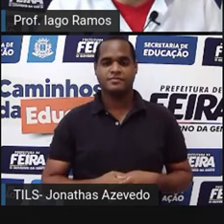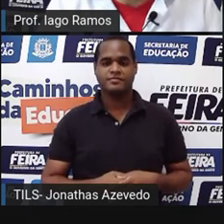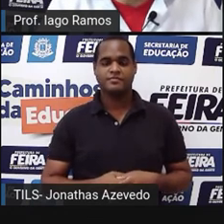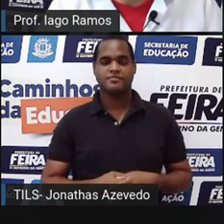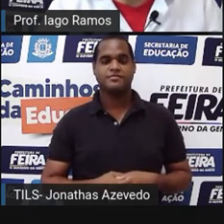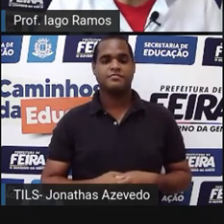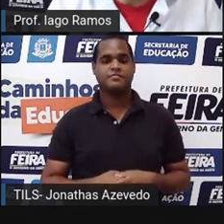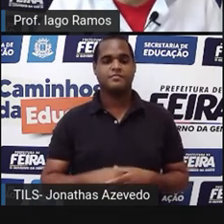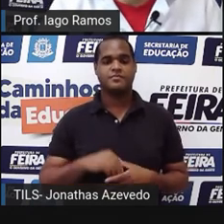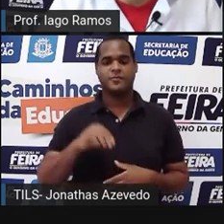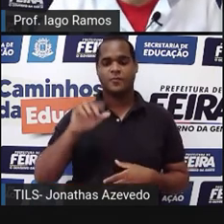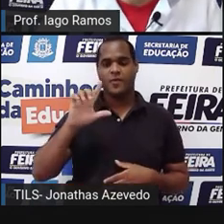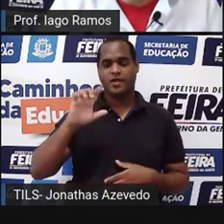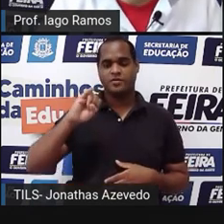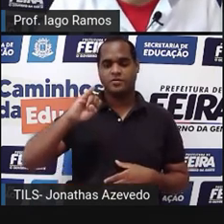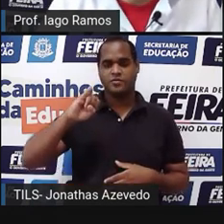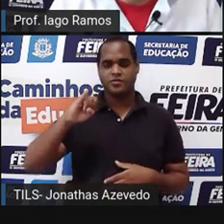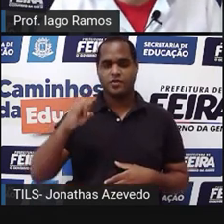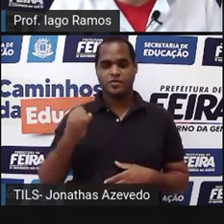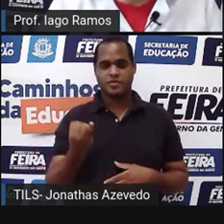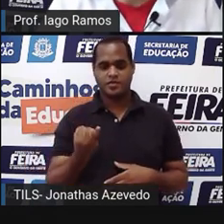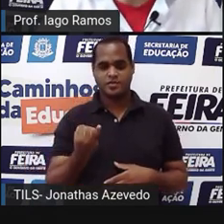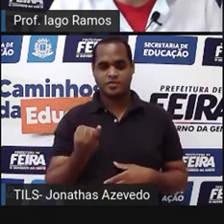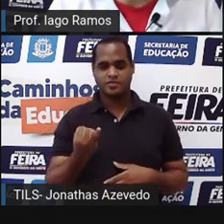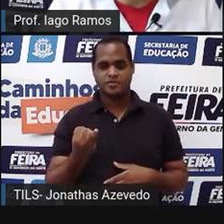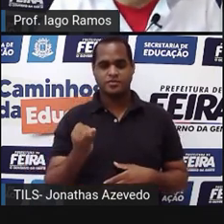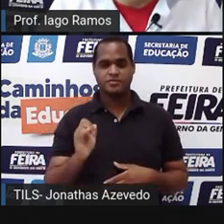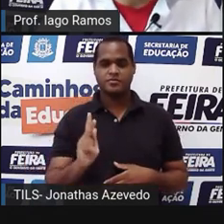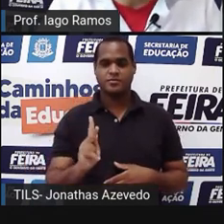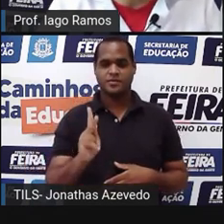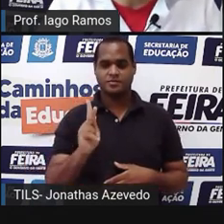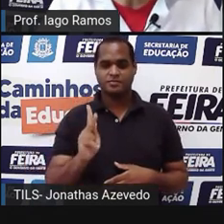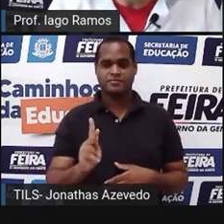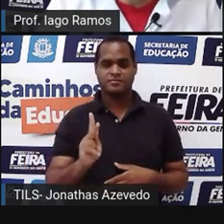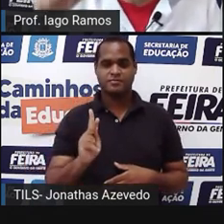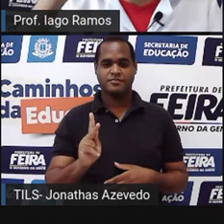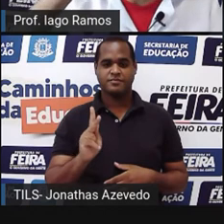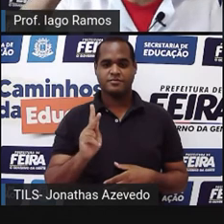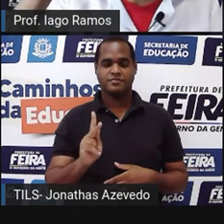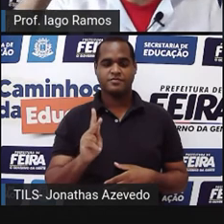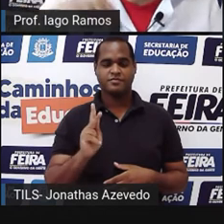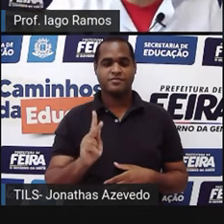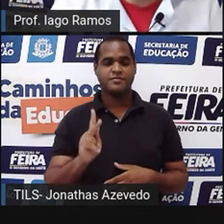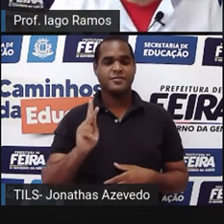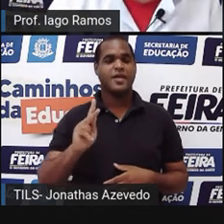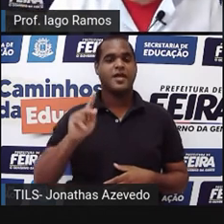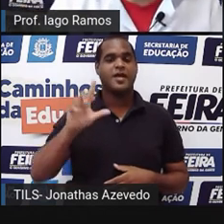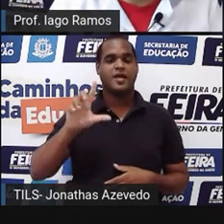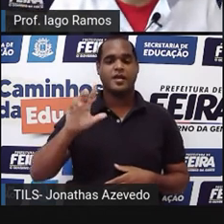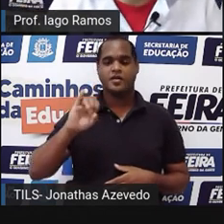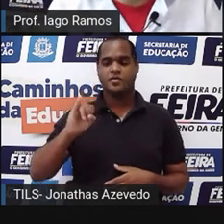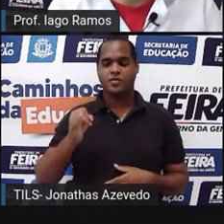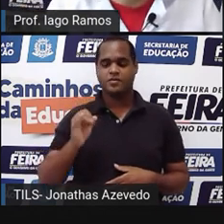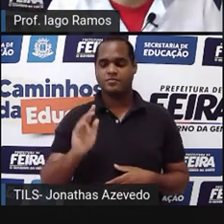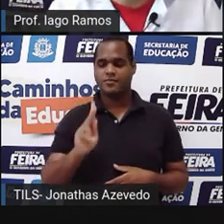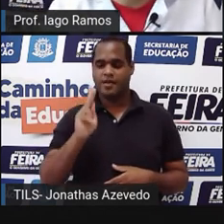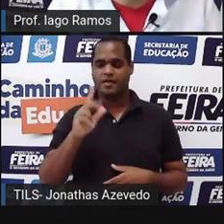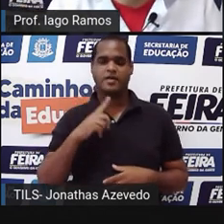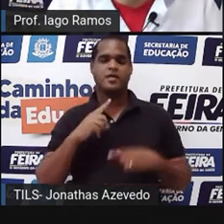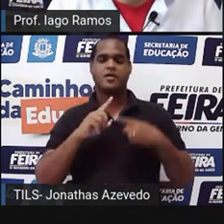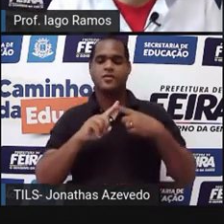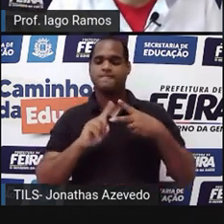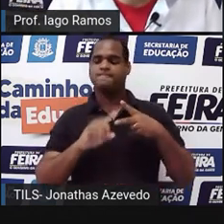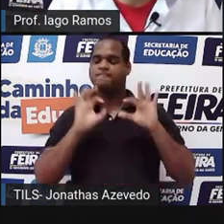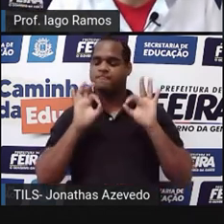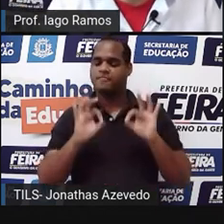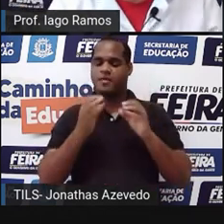É o L, J, K. Tá bom? Circunflexozinho no J para dizer que o ângulo é formado nele.